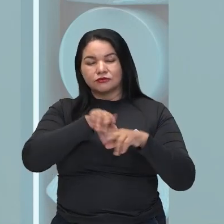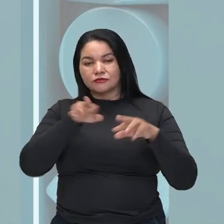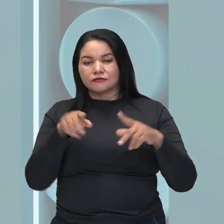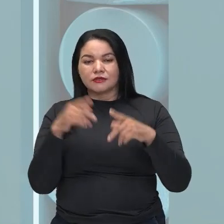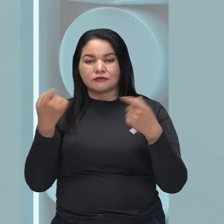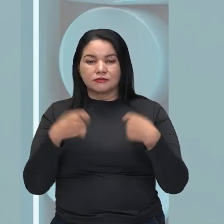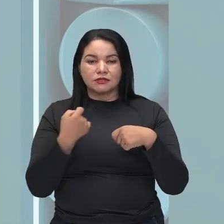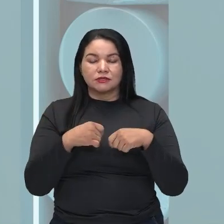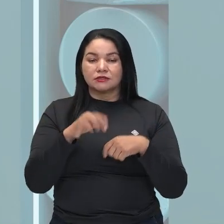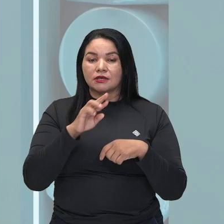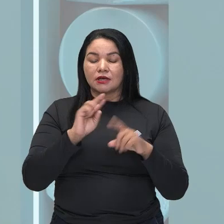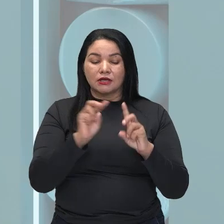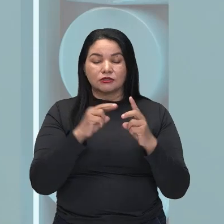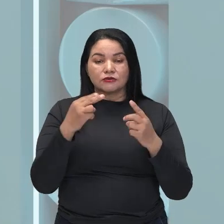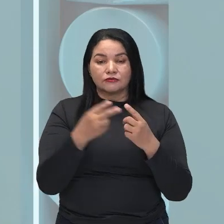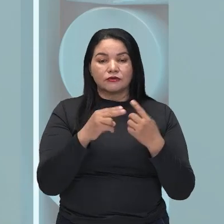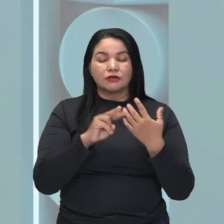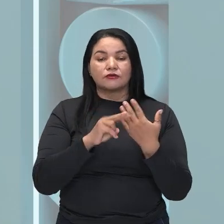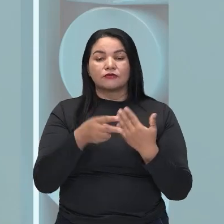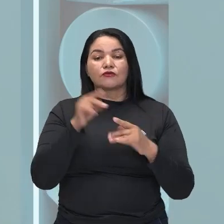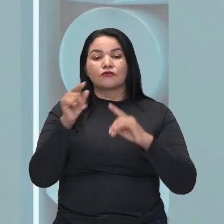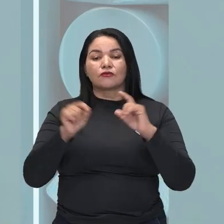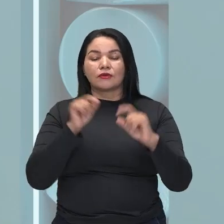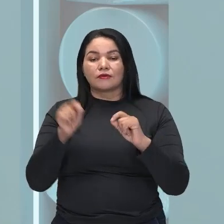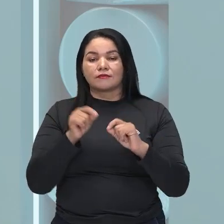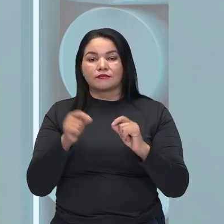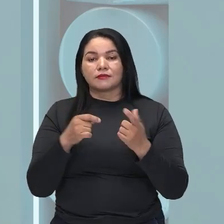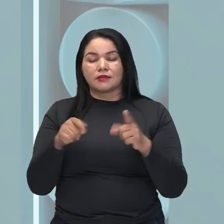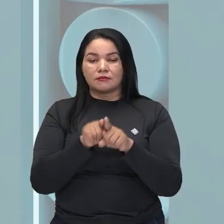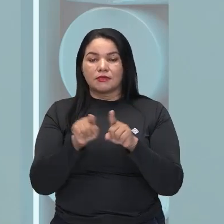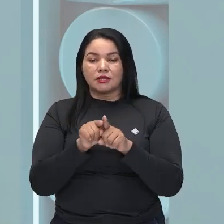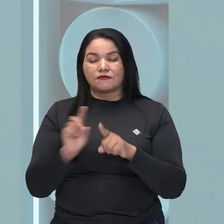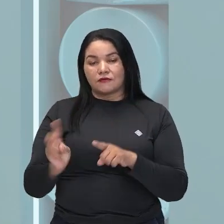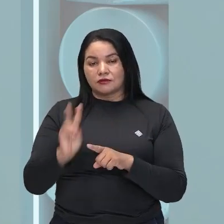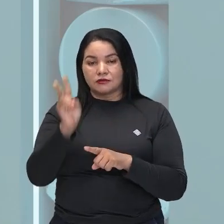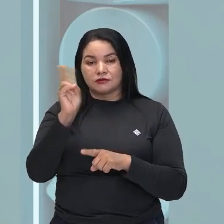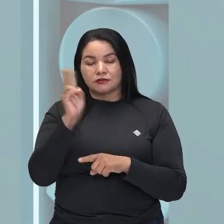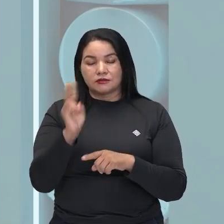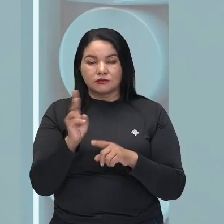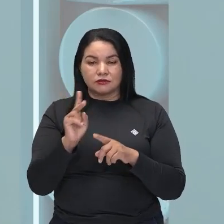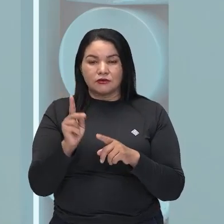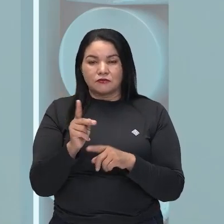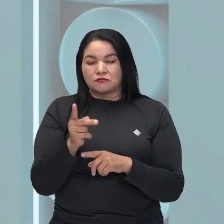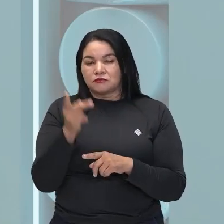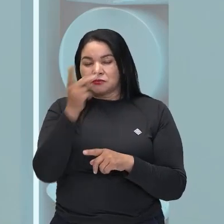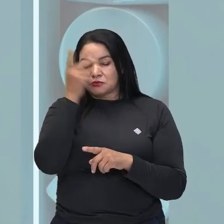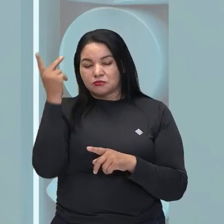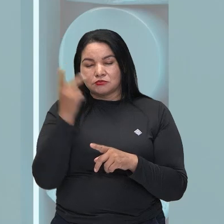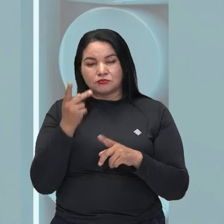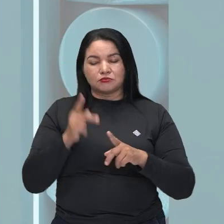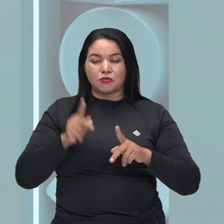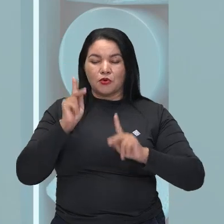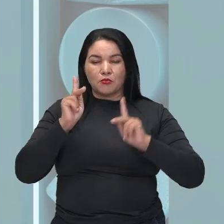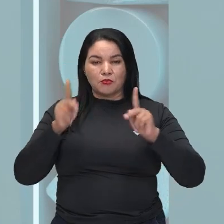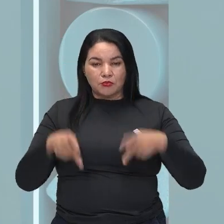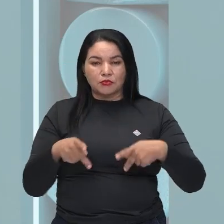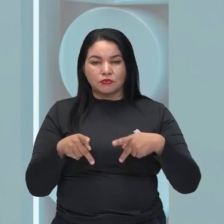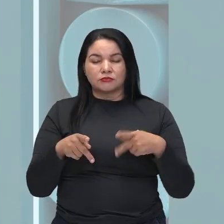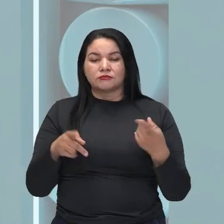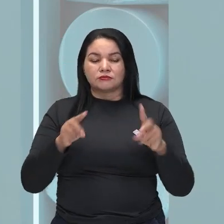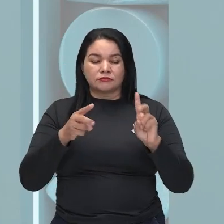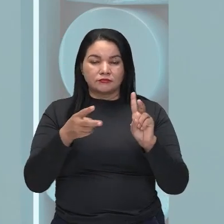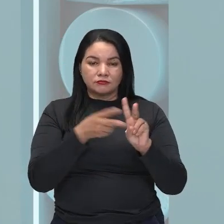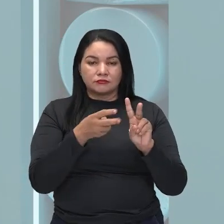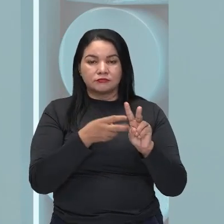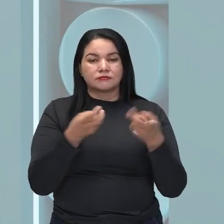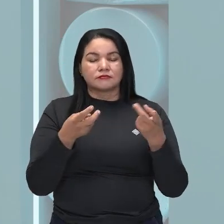exatamente da diversidade, da valorização dos povos indígenas e outros povos tradicionais que têm a sua